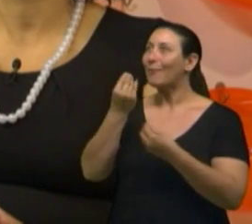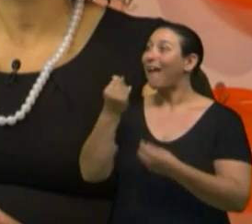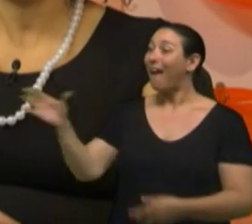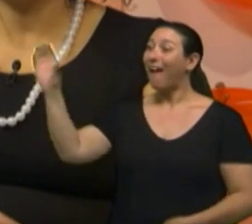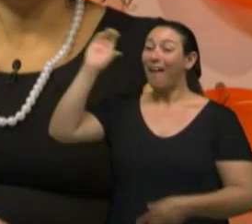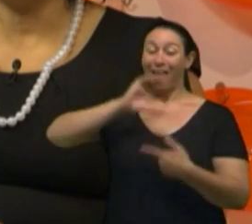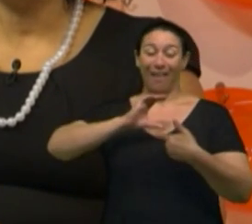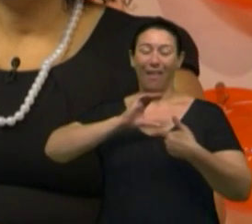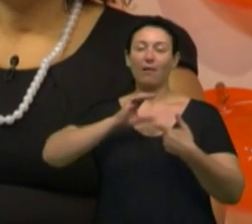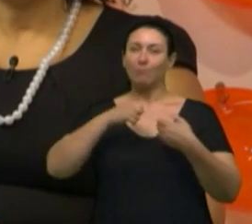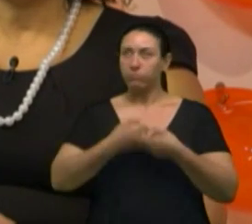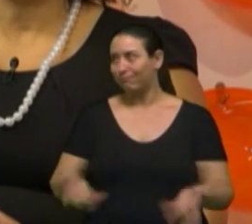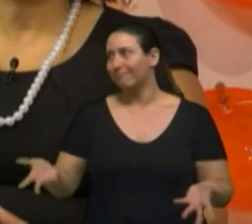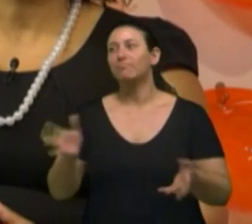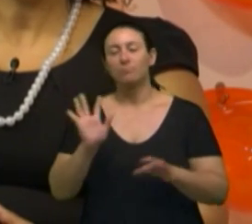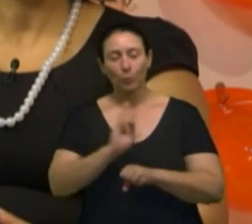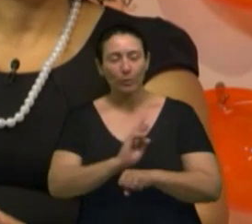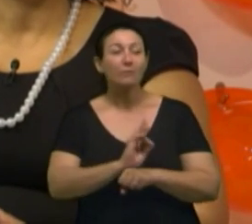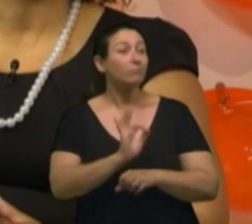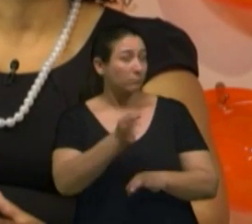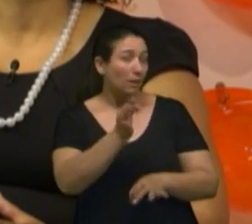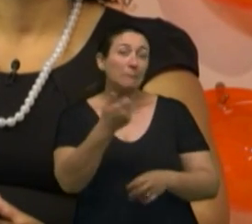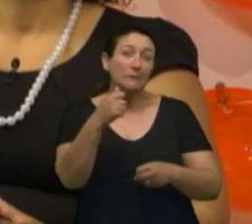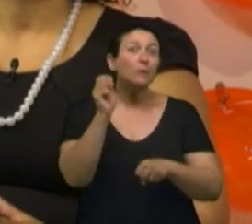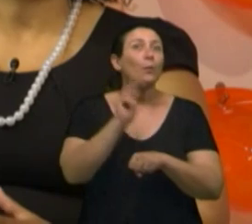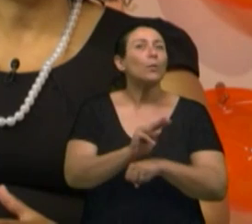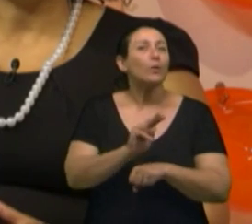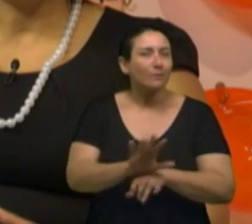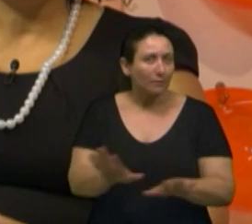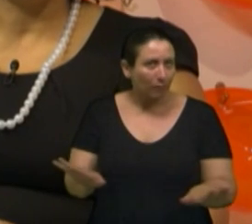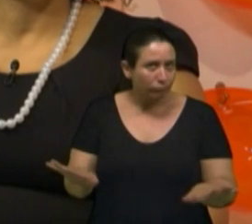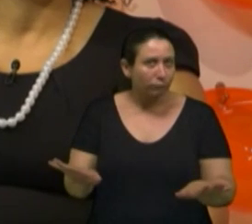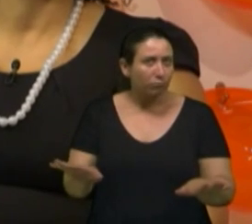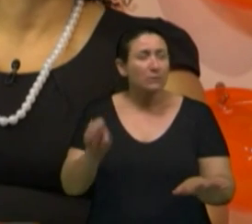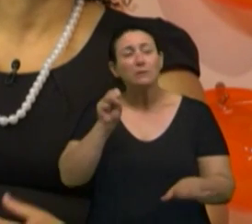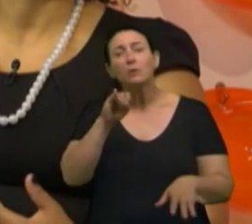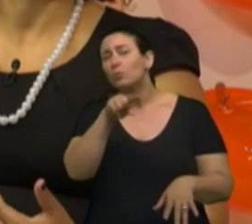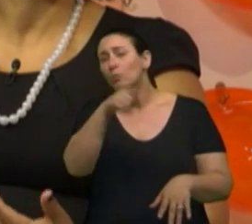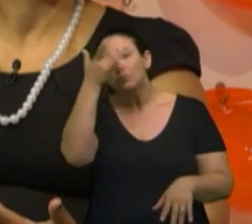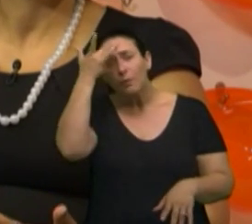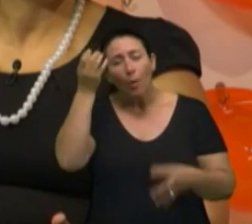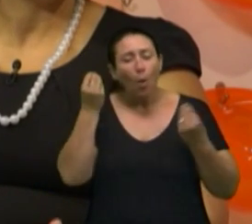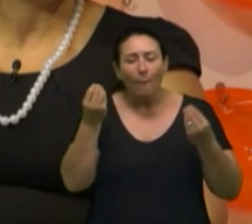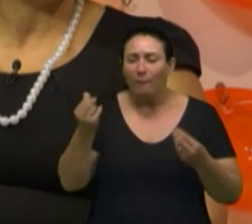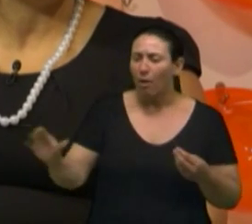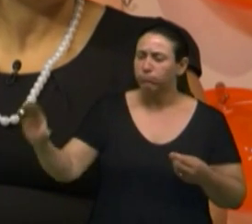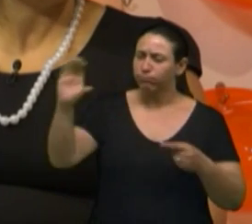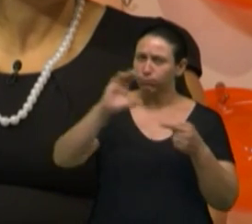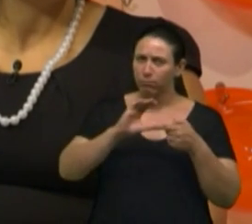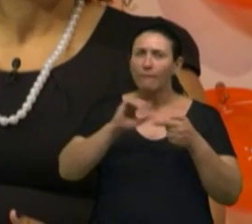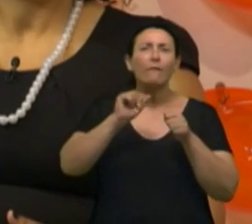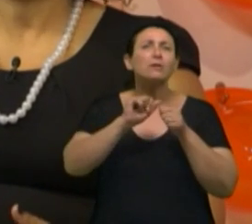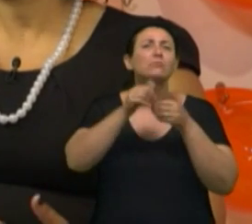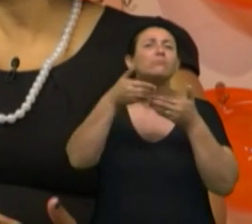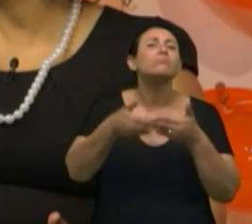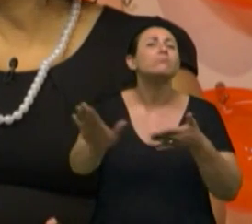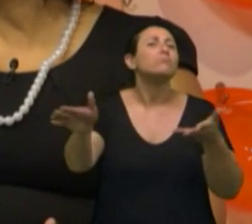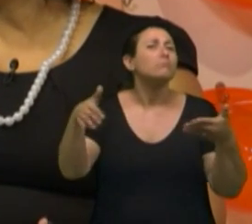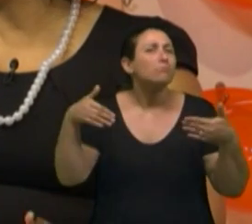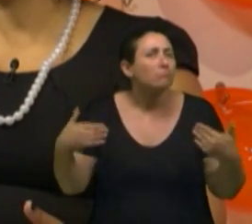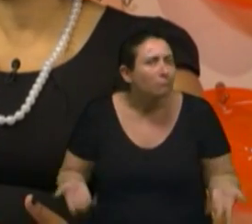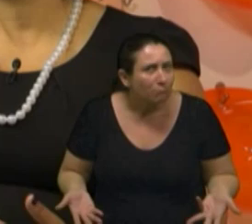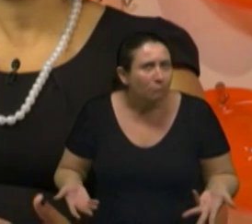como diz o ditado. Então, se tu não souber como aplicar o teu dinheiro, como é que tu vai fazer dali para frente, a